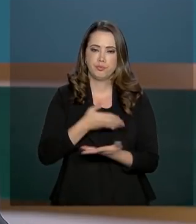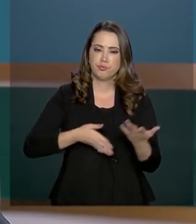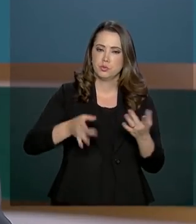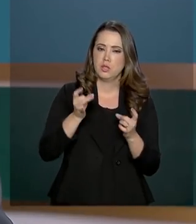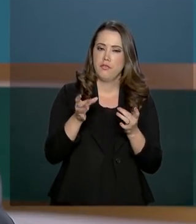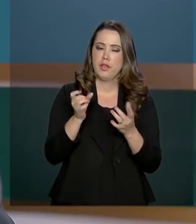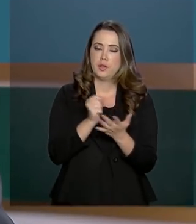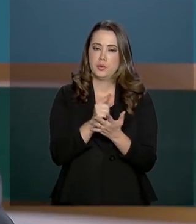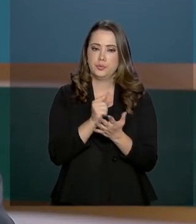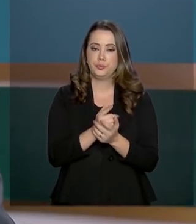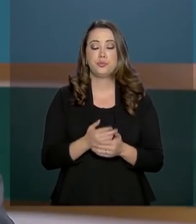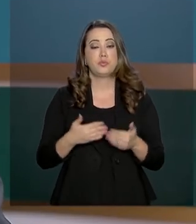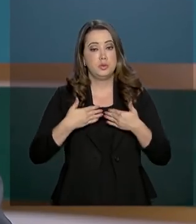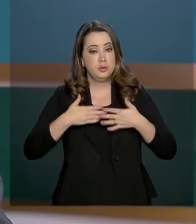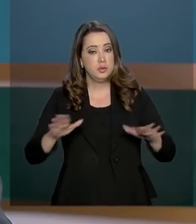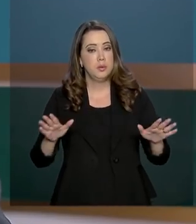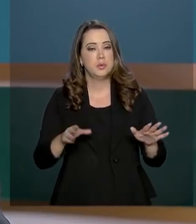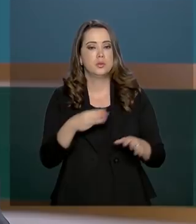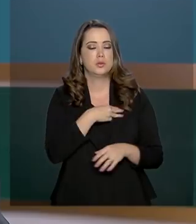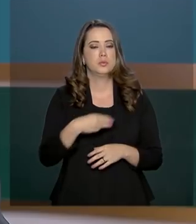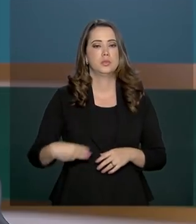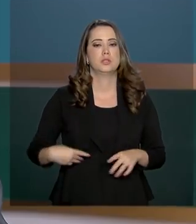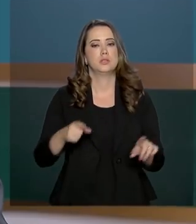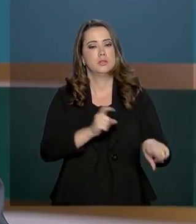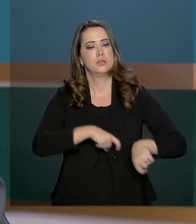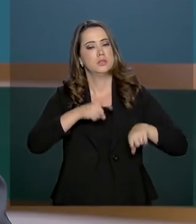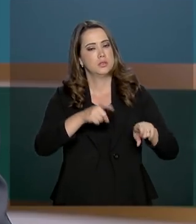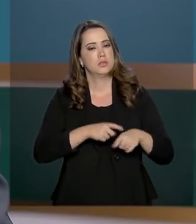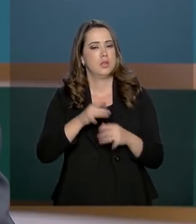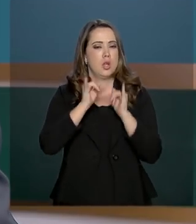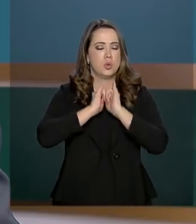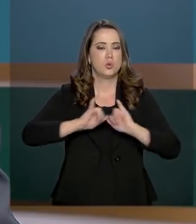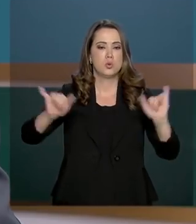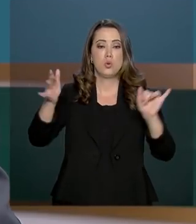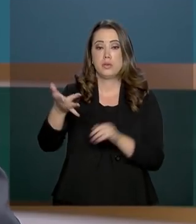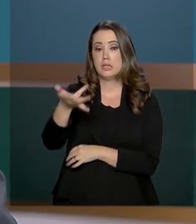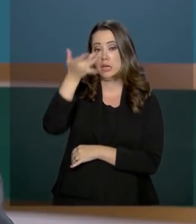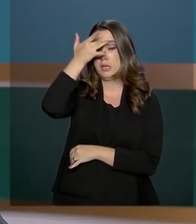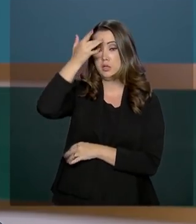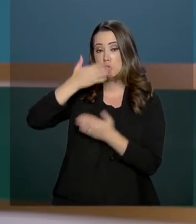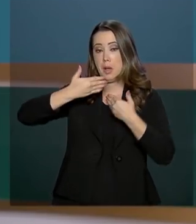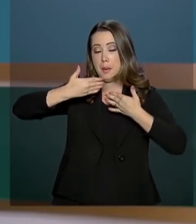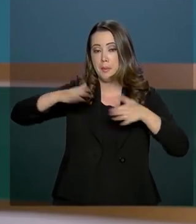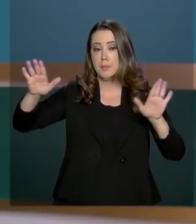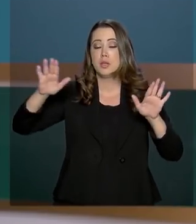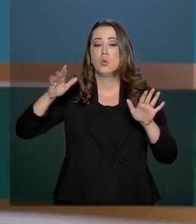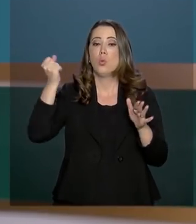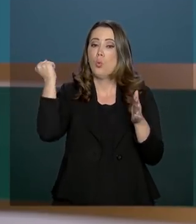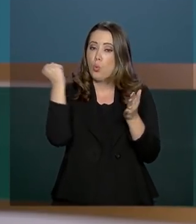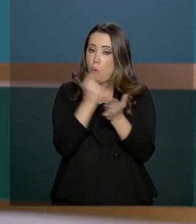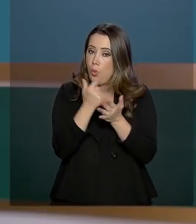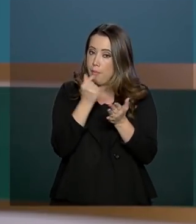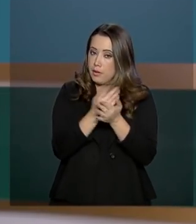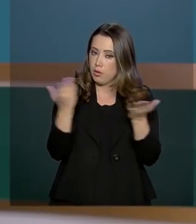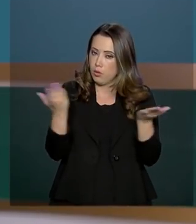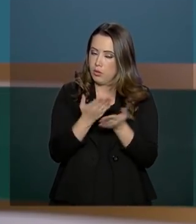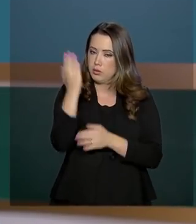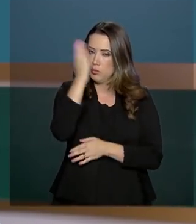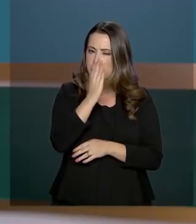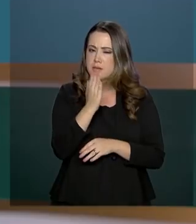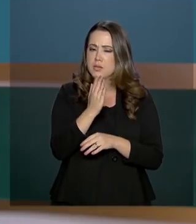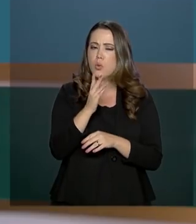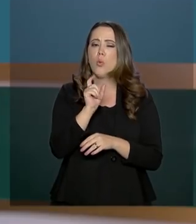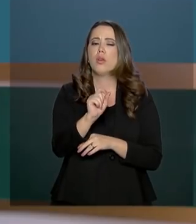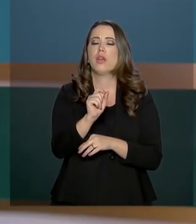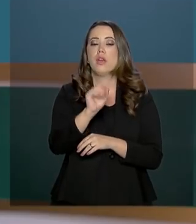abertura, a ministra da Agricultura, Tereza Cristina, anunciou que a Índia abriu mercado para o frango brasileiro. Já o presidente Jair